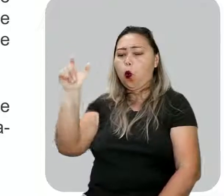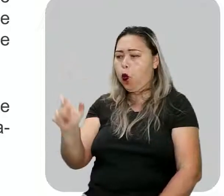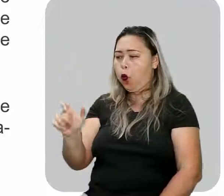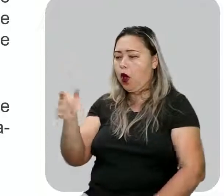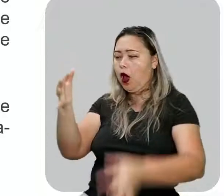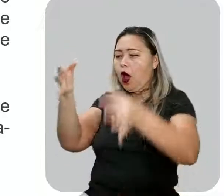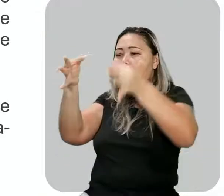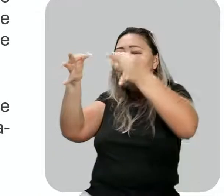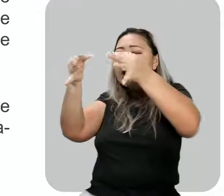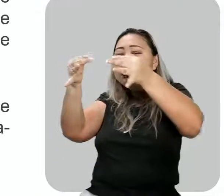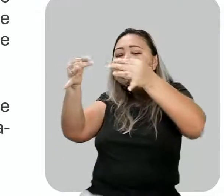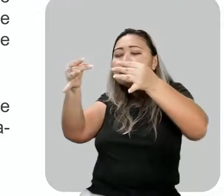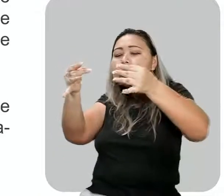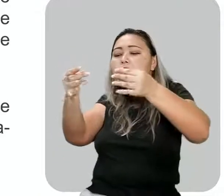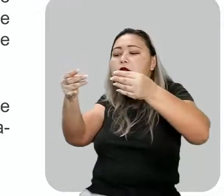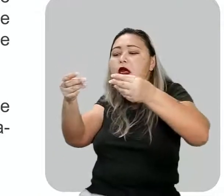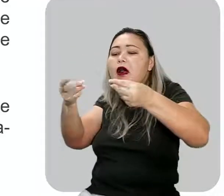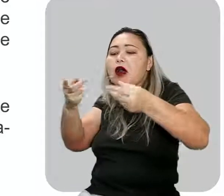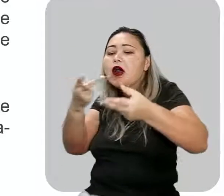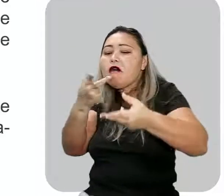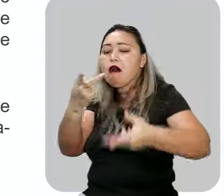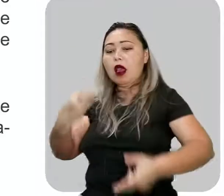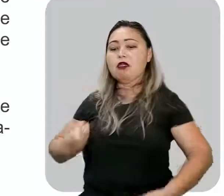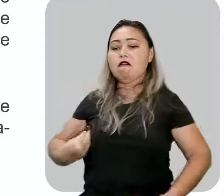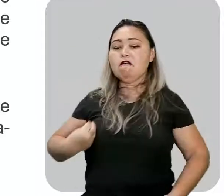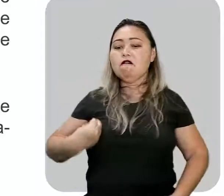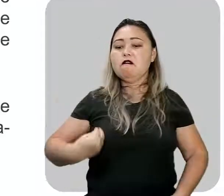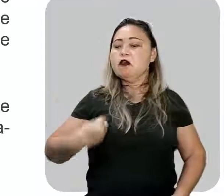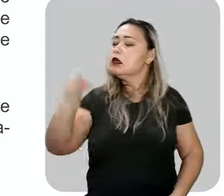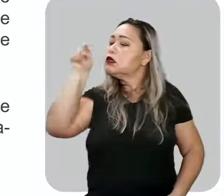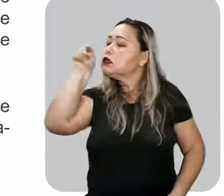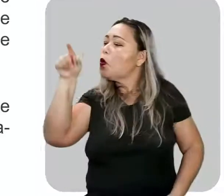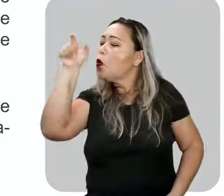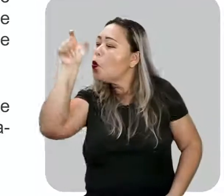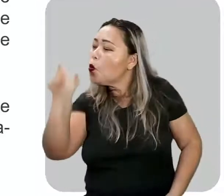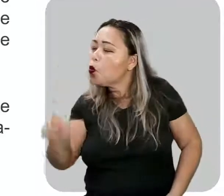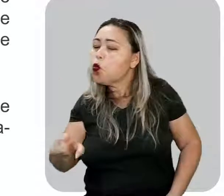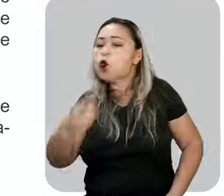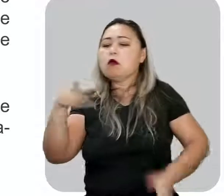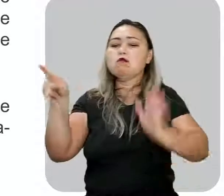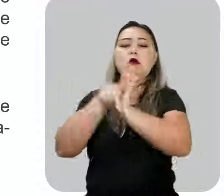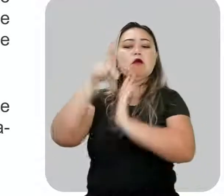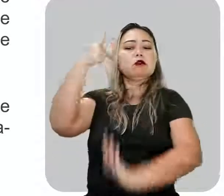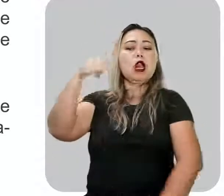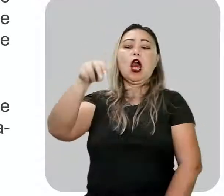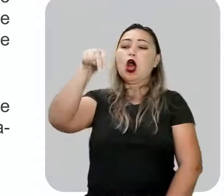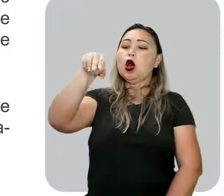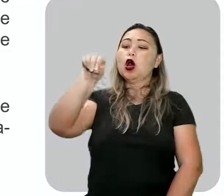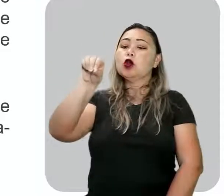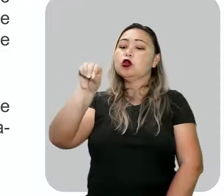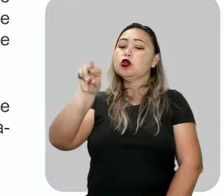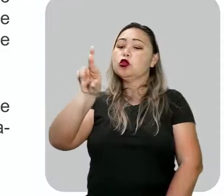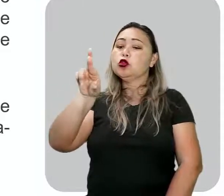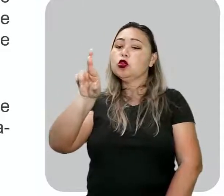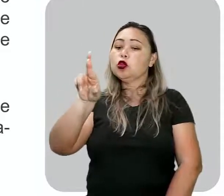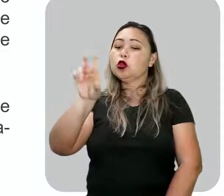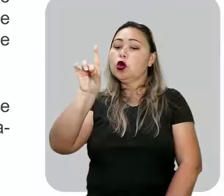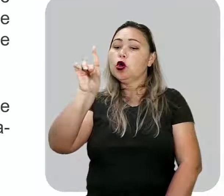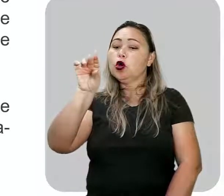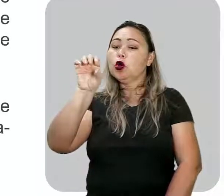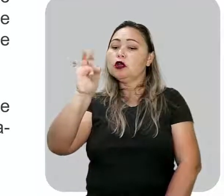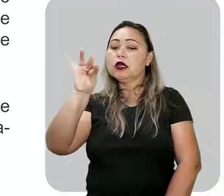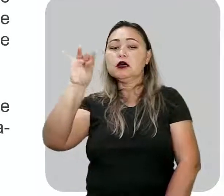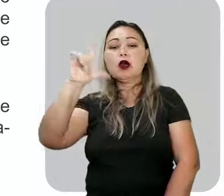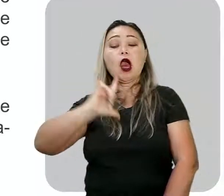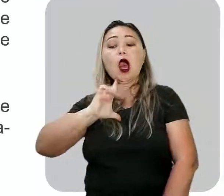faz do homem detalhadamente, fala aí da vida desse homem aí nordestino, né, e também dos costumes,